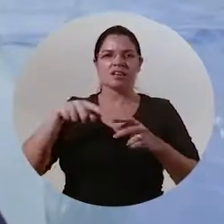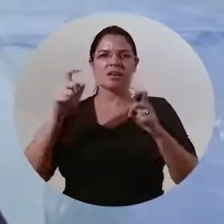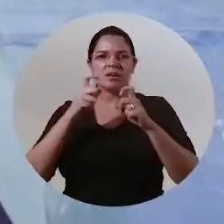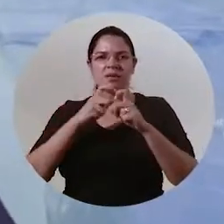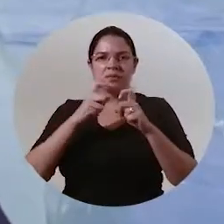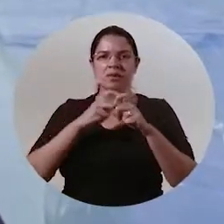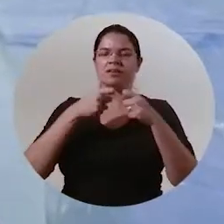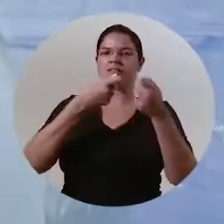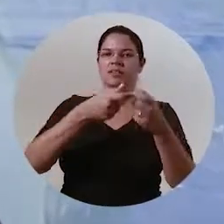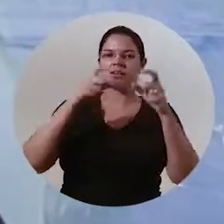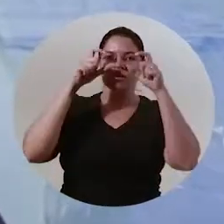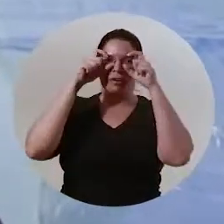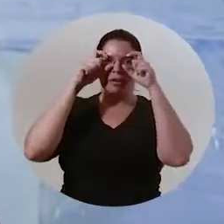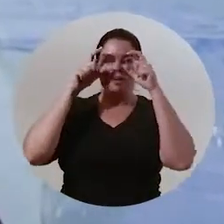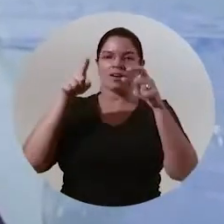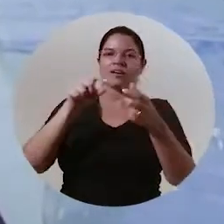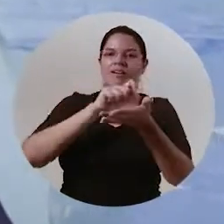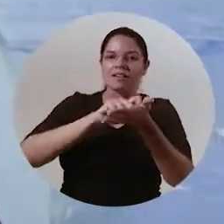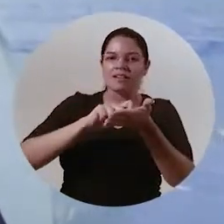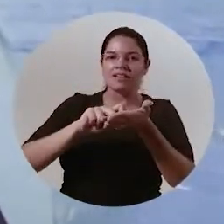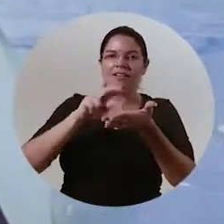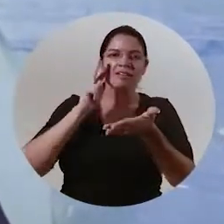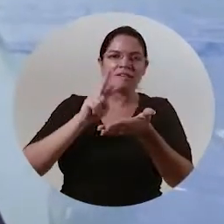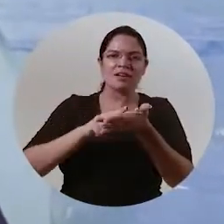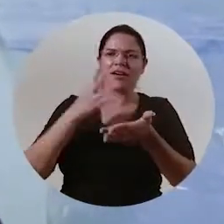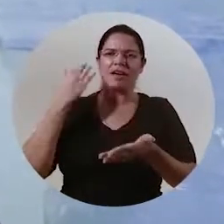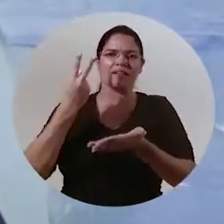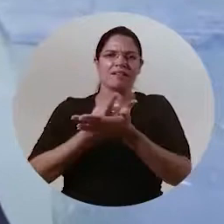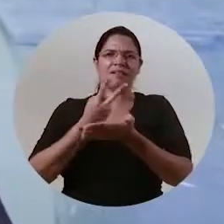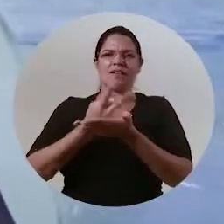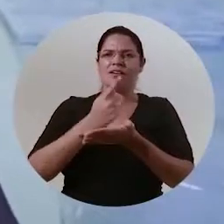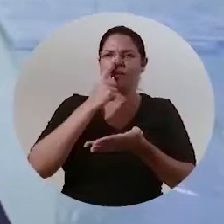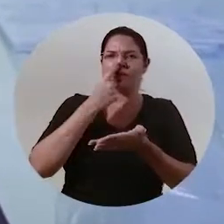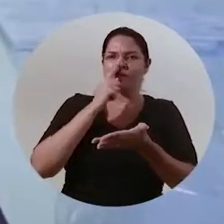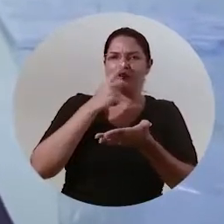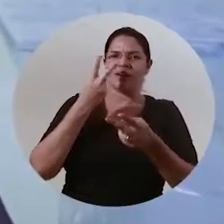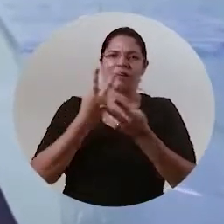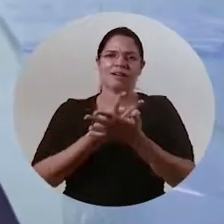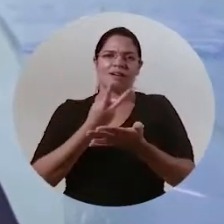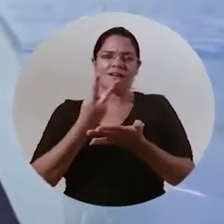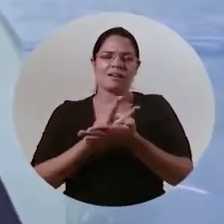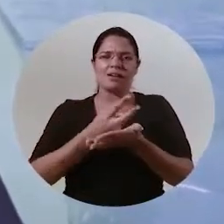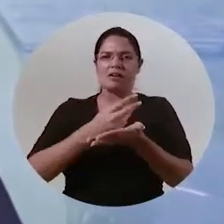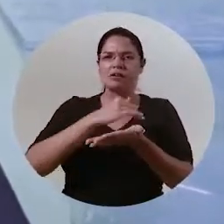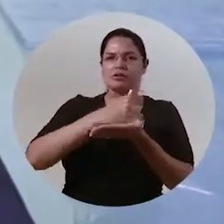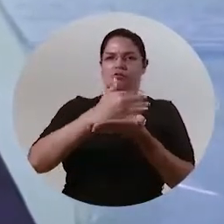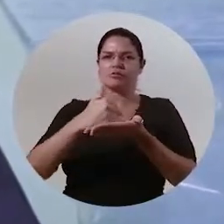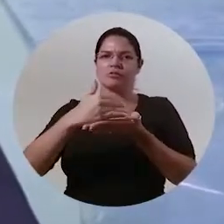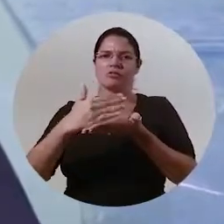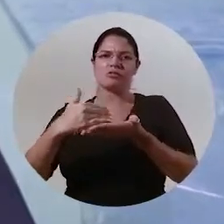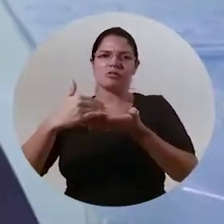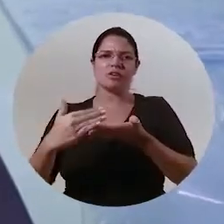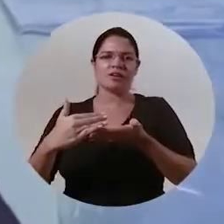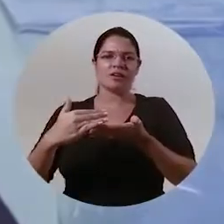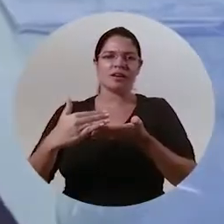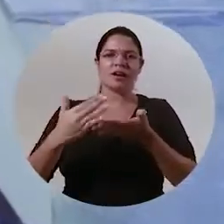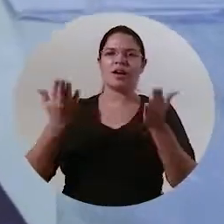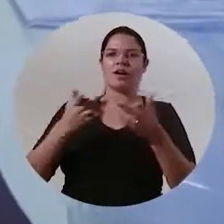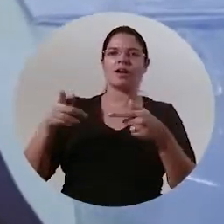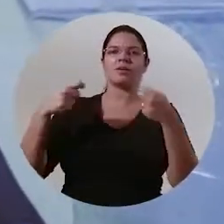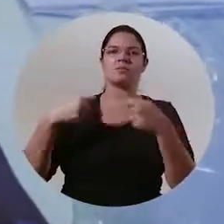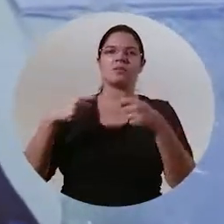médico eu fico até pensando porque não tinha óculos eu escrevia meus nomes escrevia tudo errado tudo a rancheira fora da linha